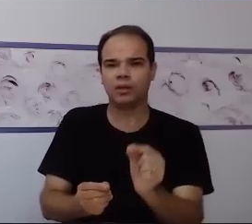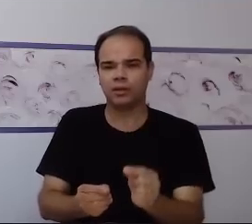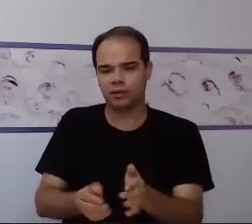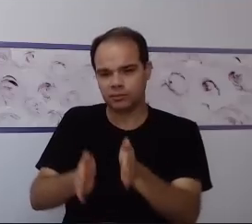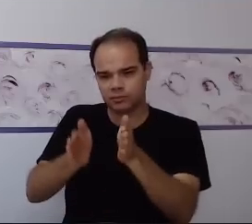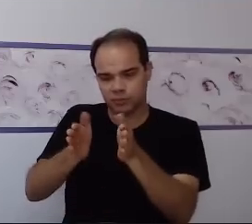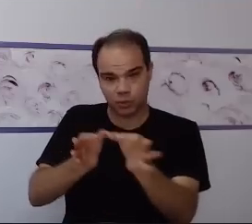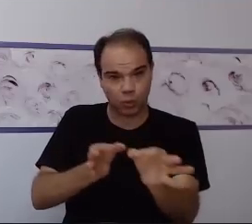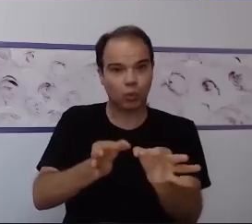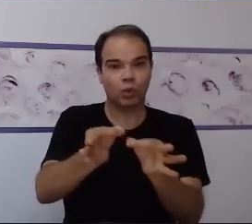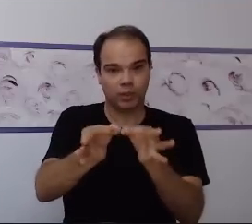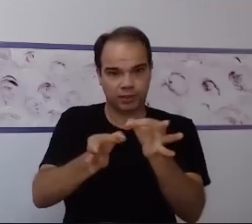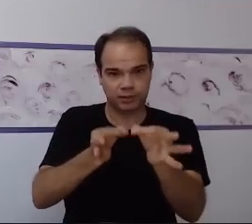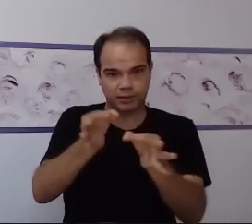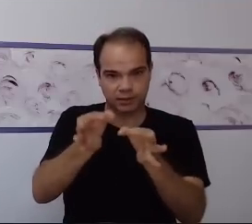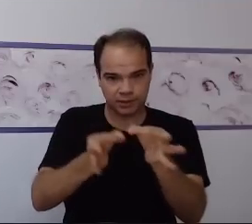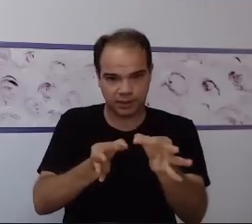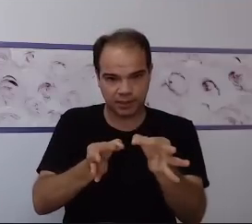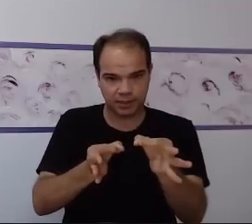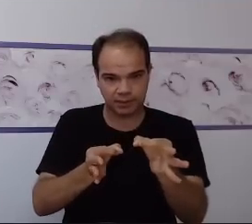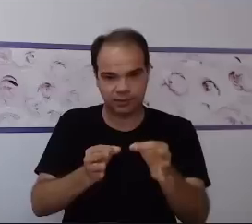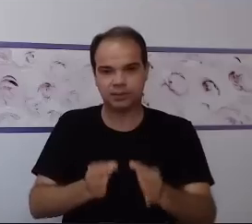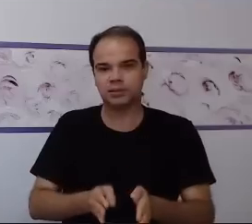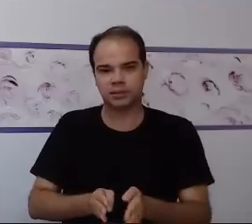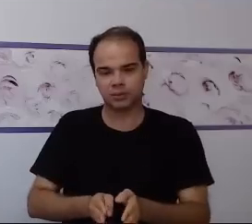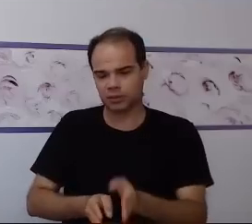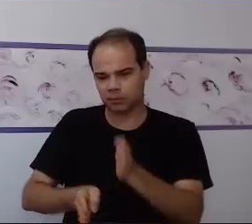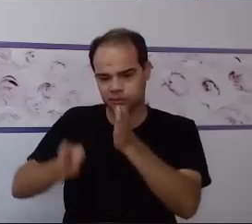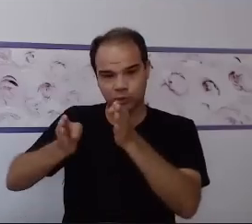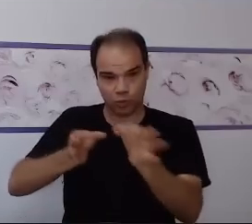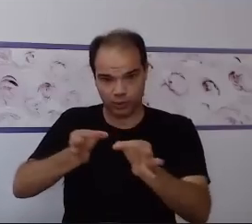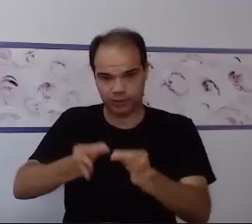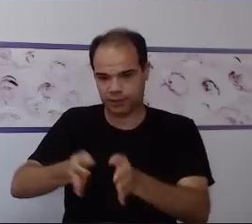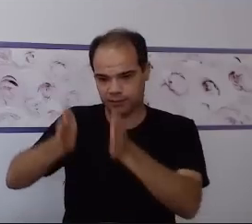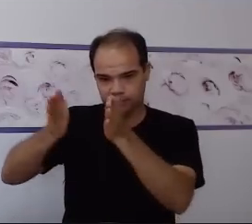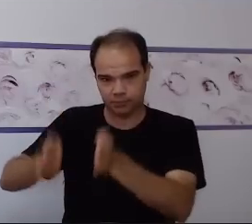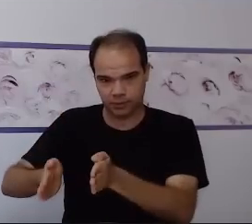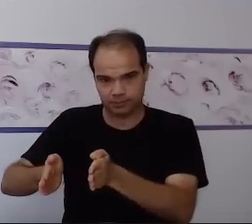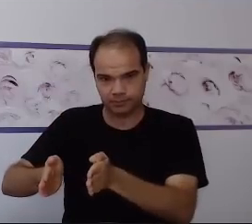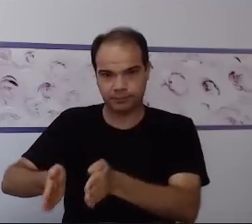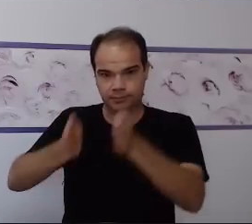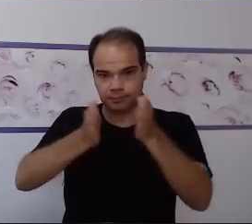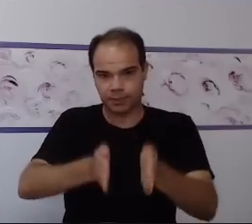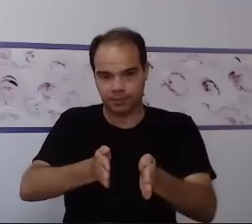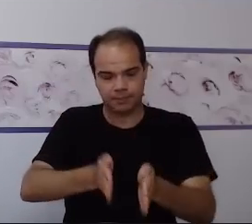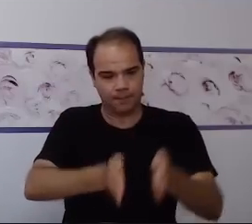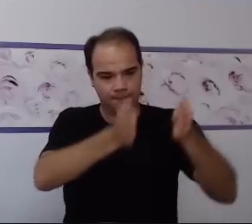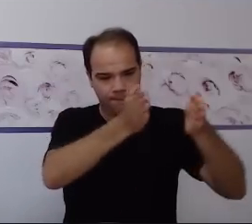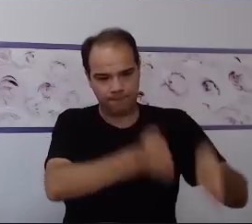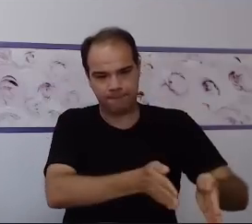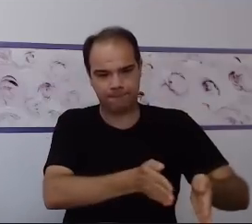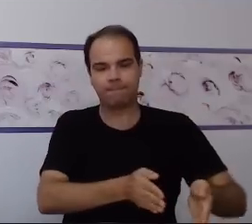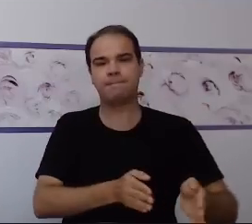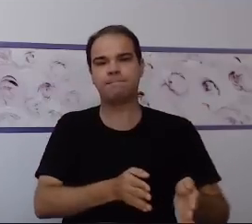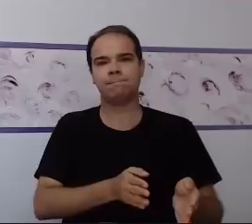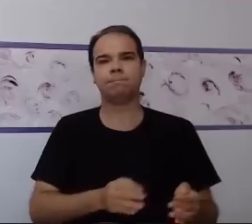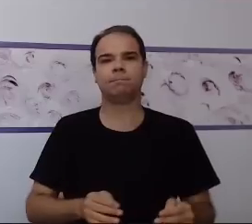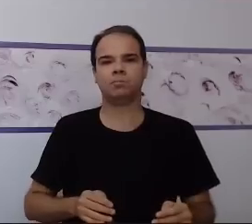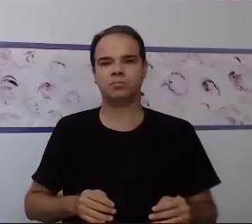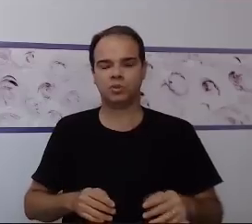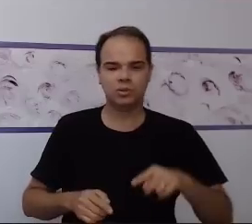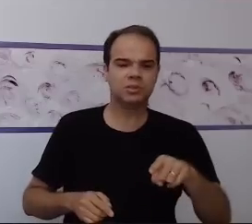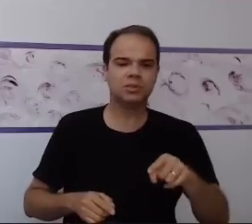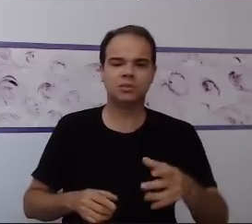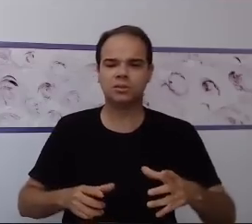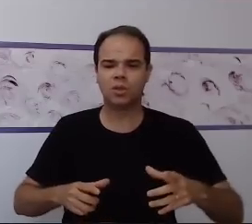ensino. É uma situação de sequência nessas questões acadêmicas. Você precisa organizar o